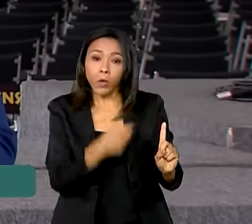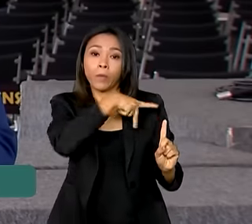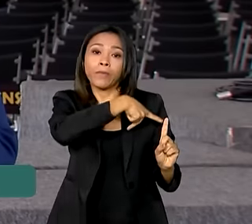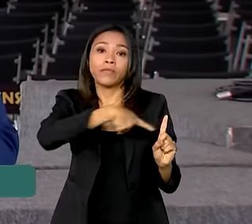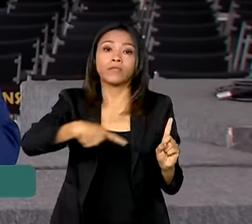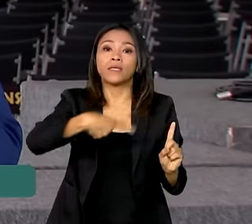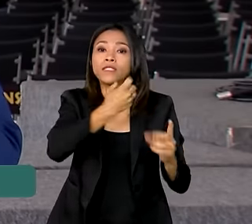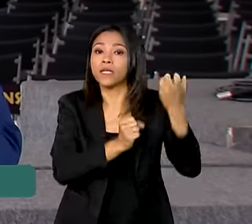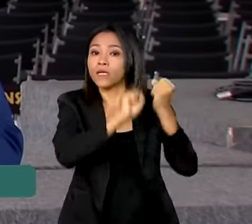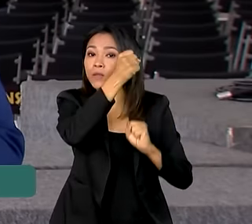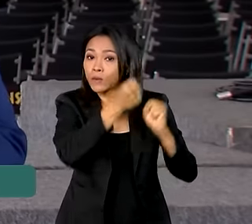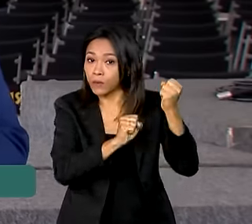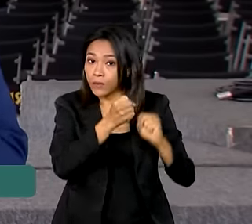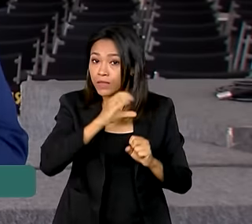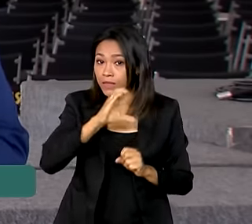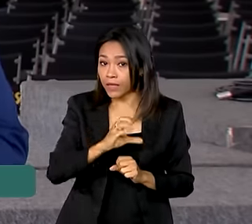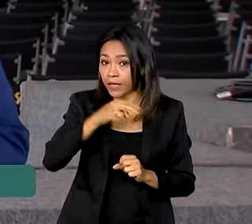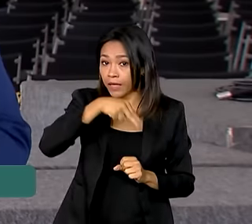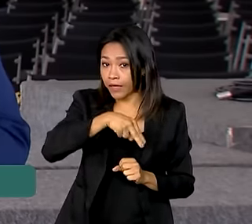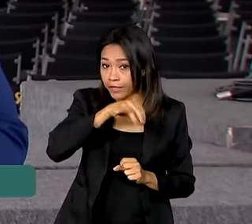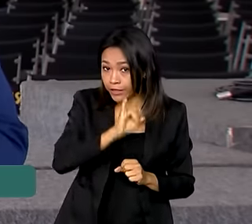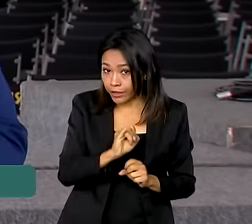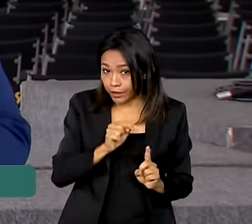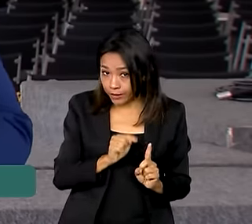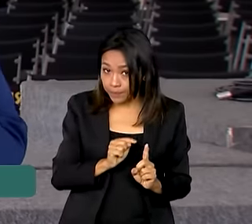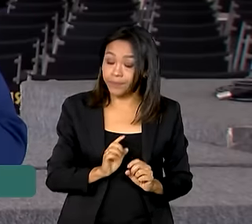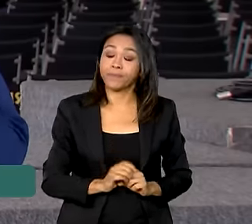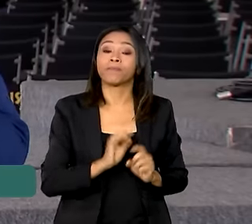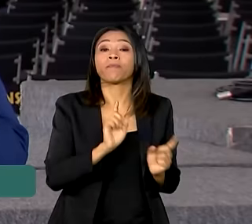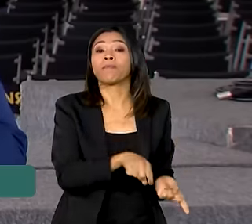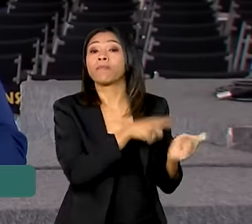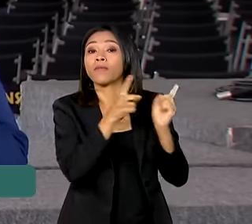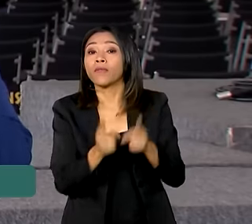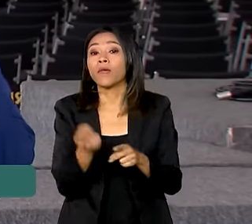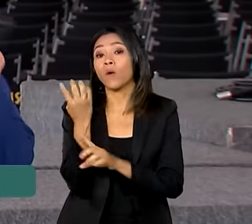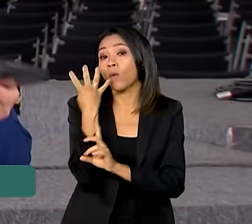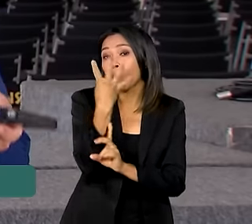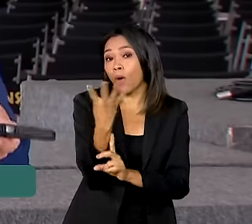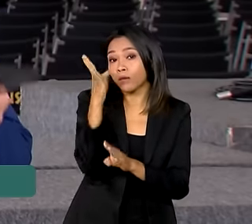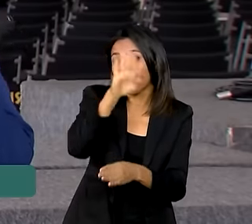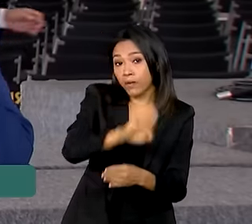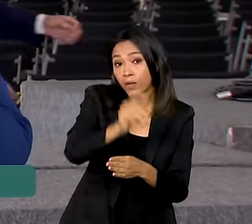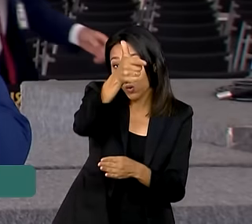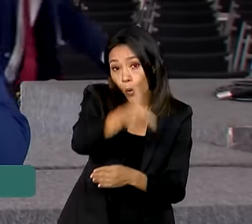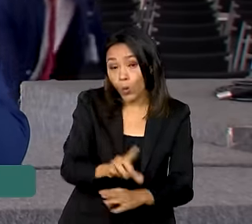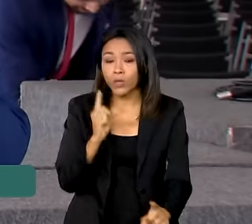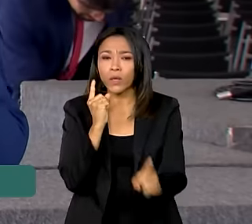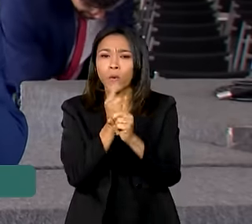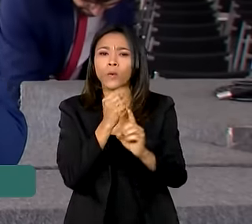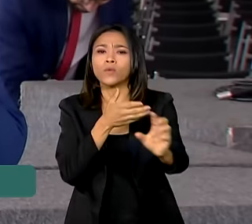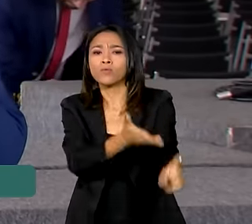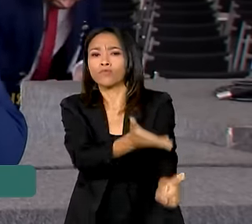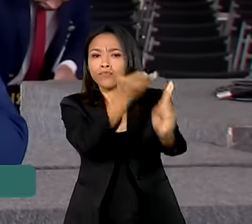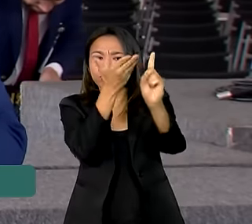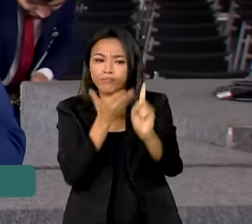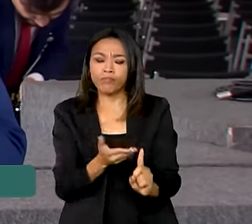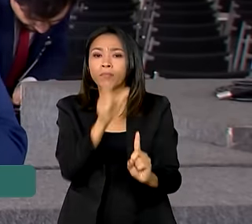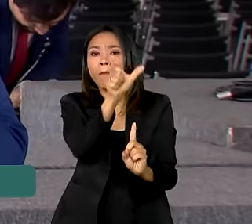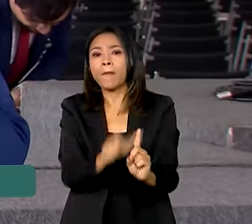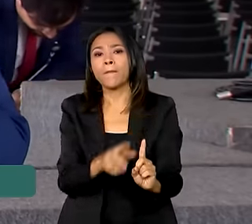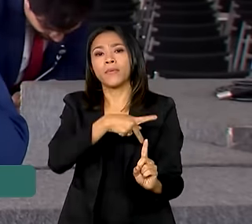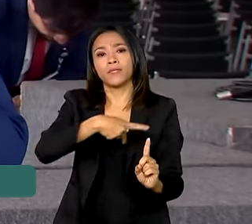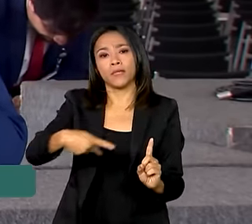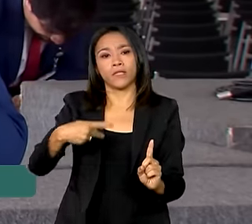Nacional da Indústria, CNI, Ricardo Albão. E às 4 da tarde, ele tem mais um encontro, dessa vez, com a presidente da